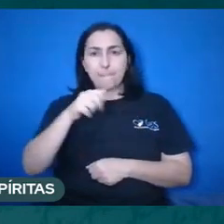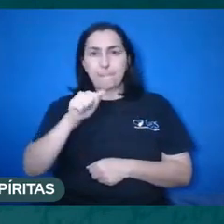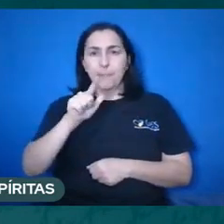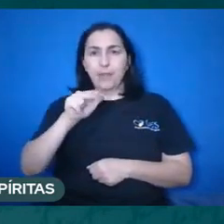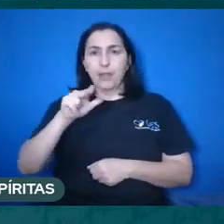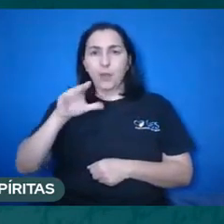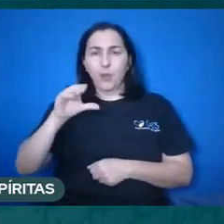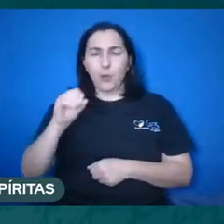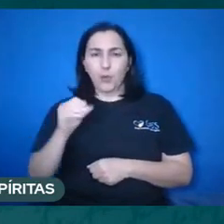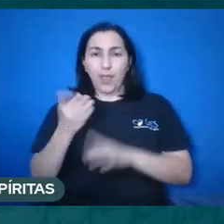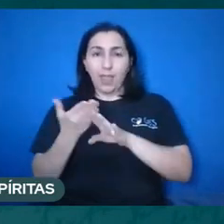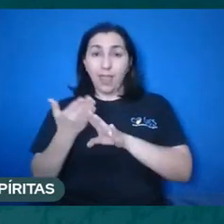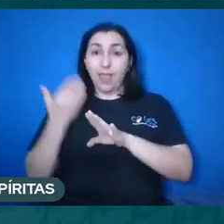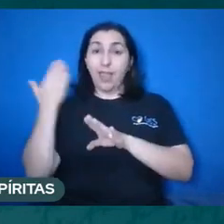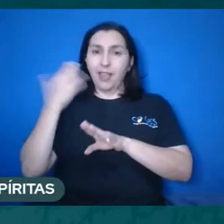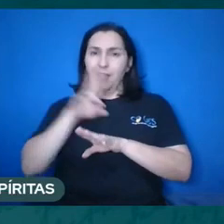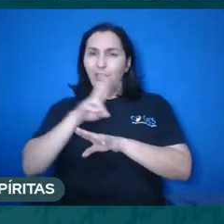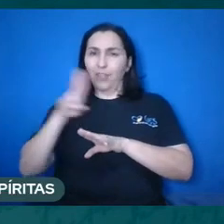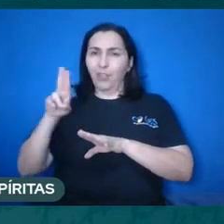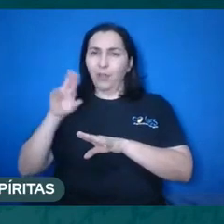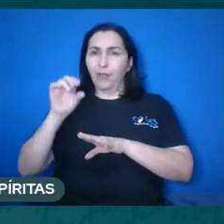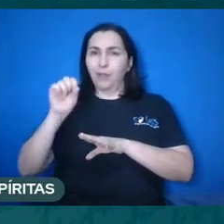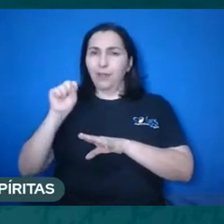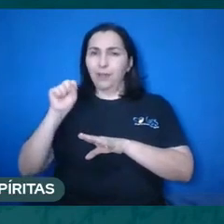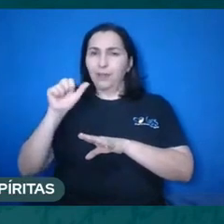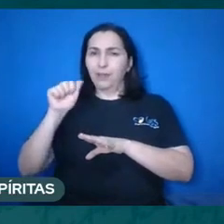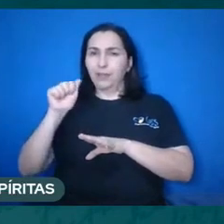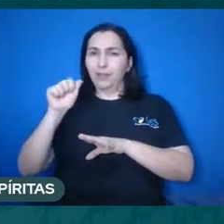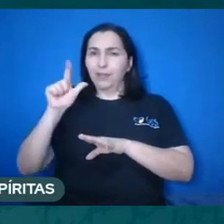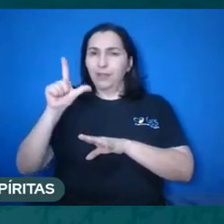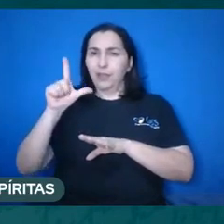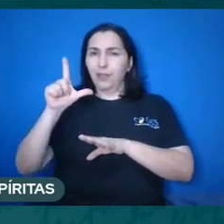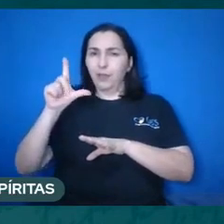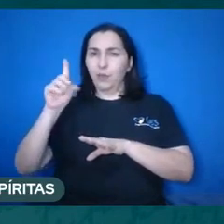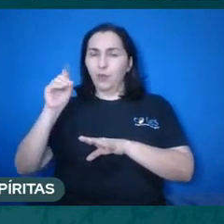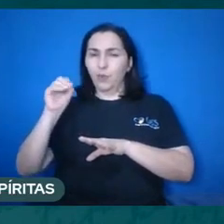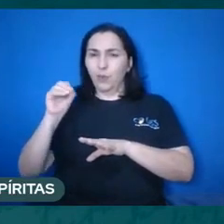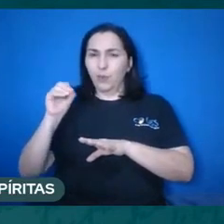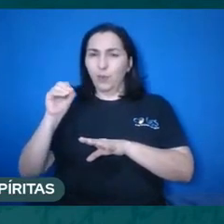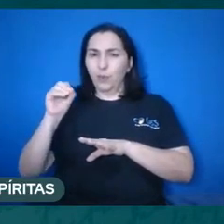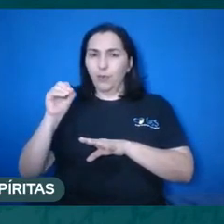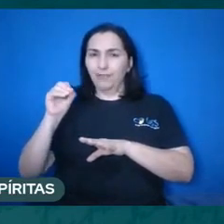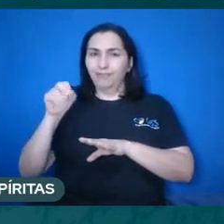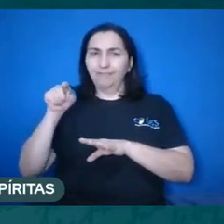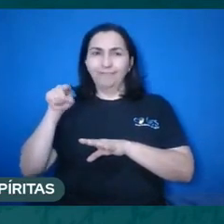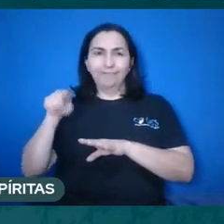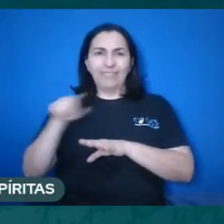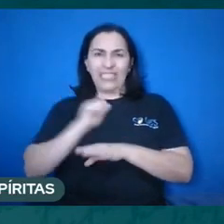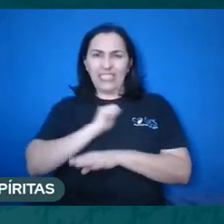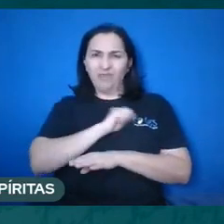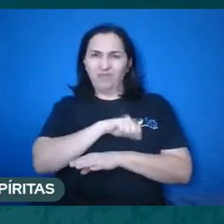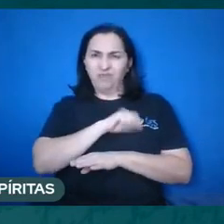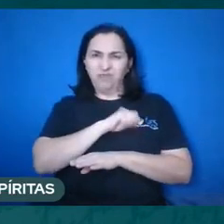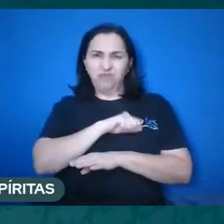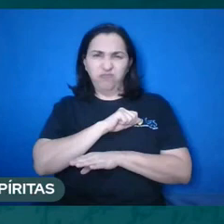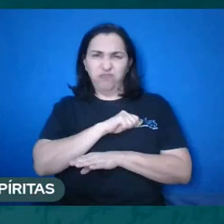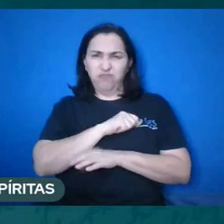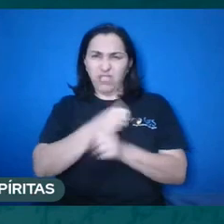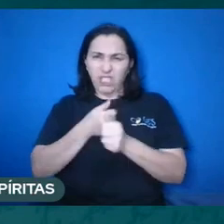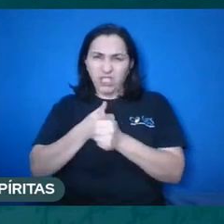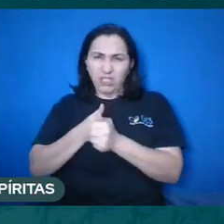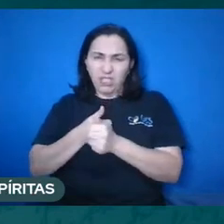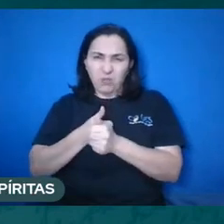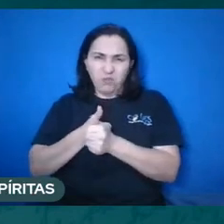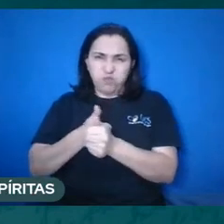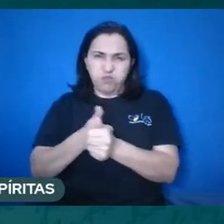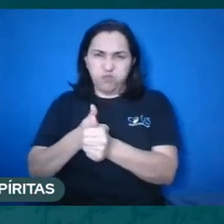Saulo de Tarso, perseguidor dos cristãos, terrível perseguidor dos cristãos, sob